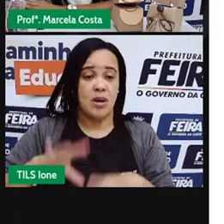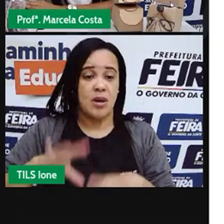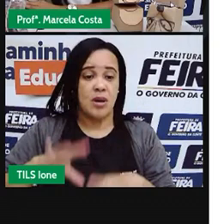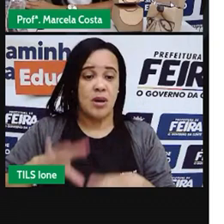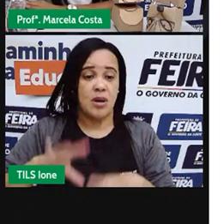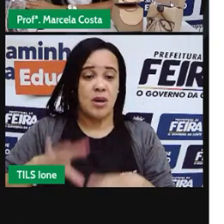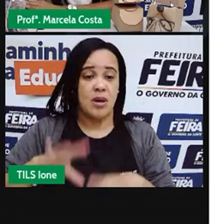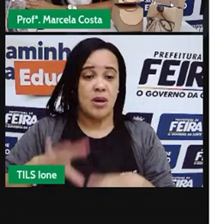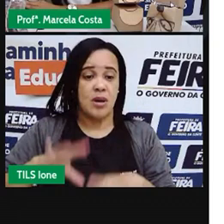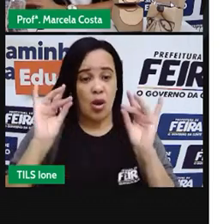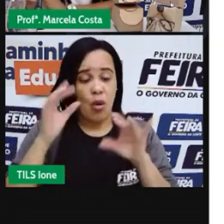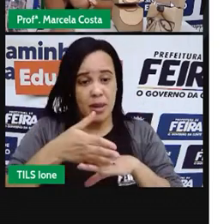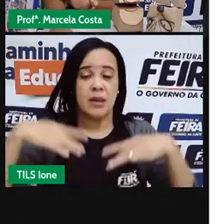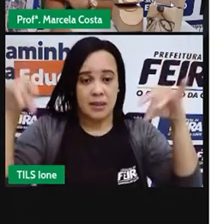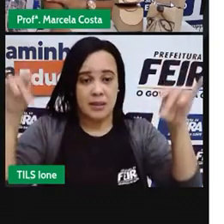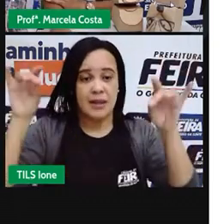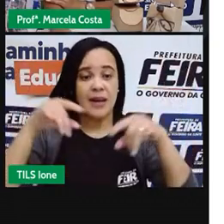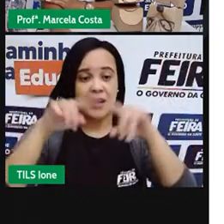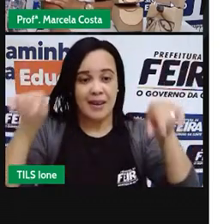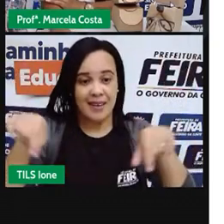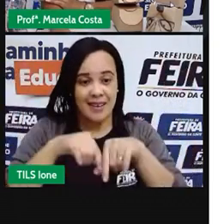colorida.